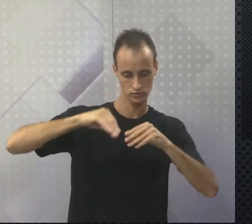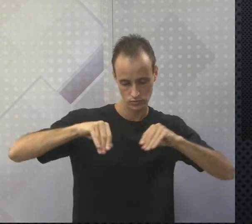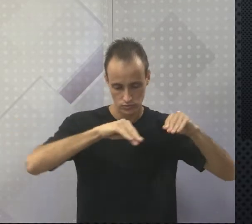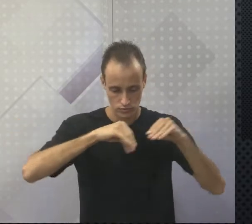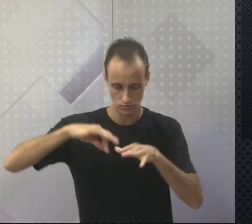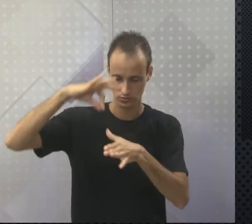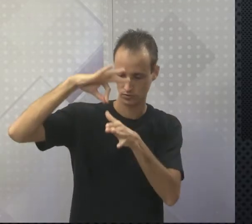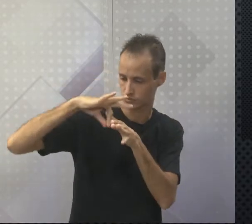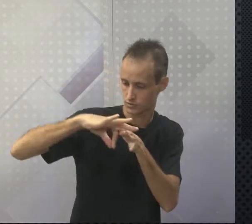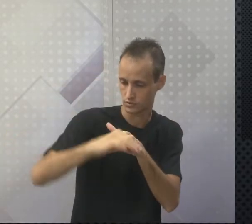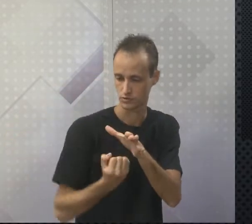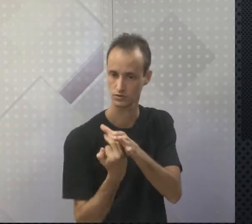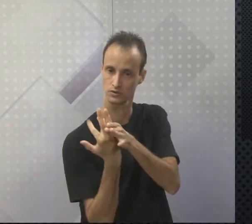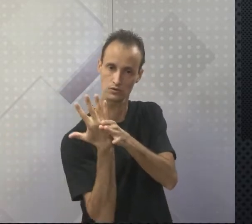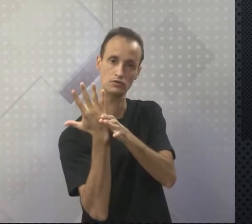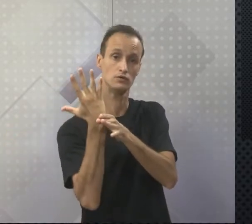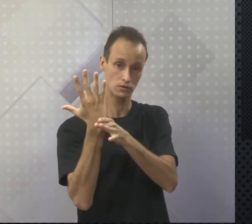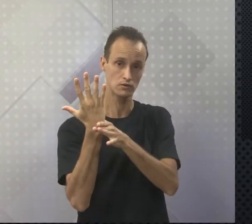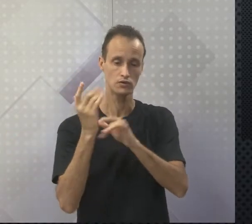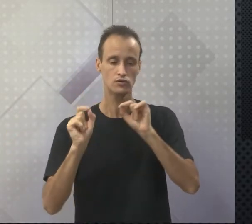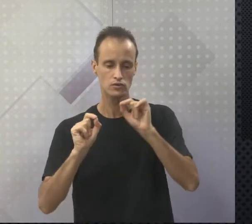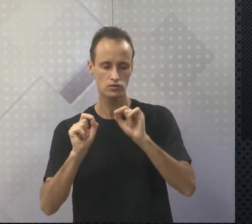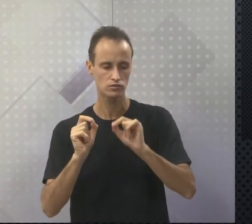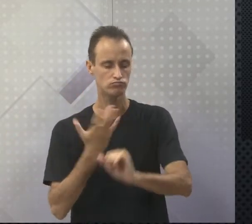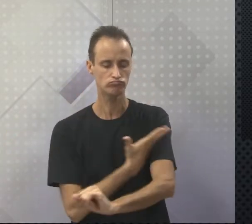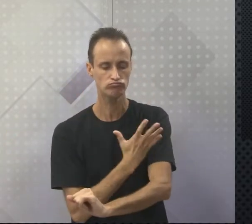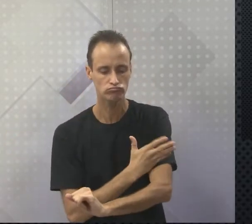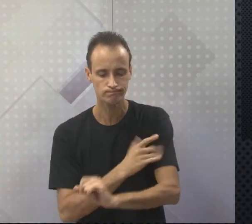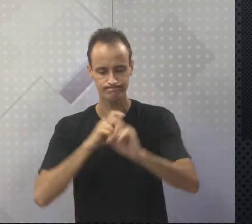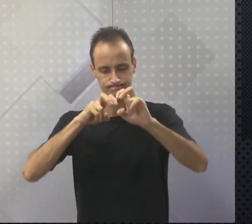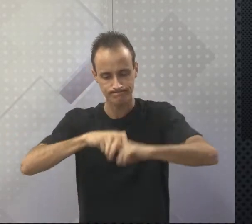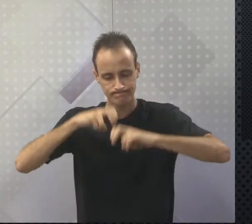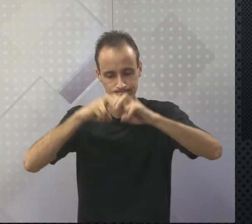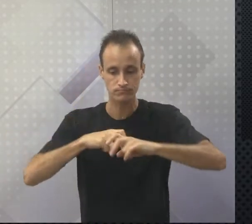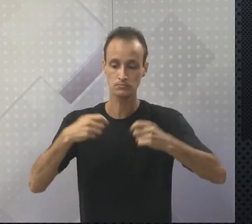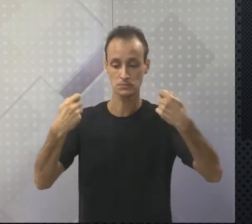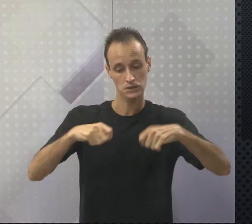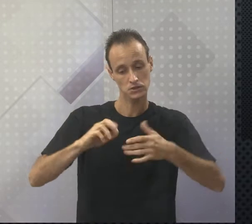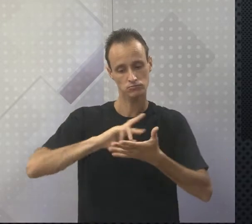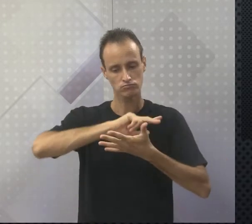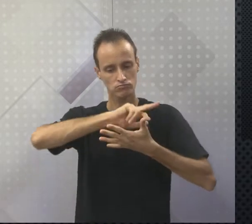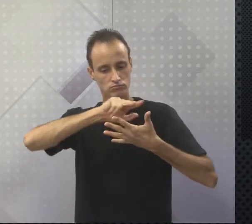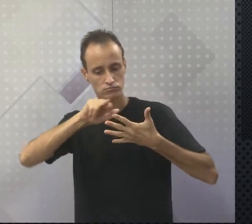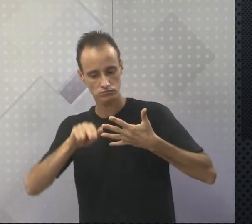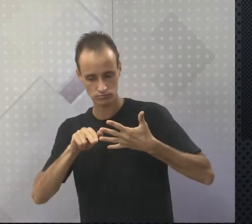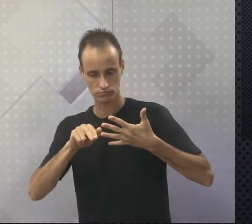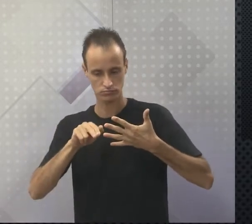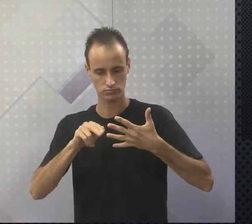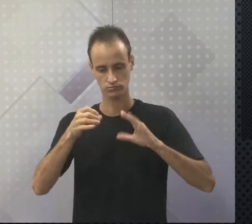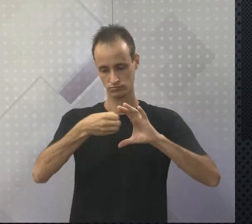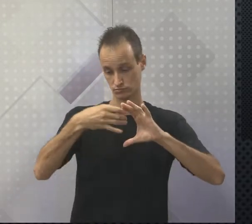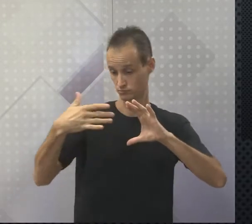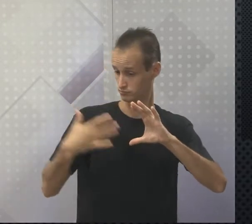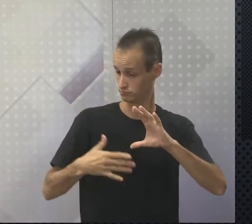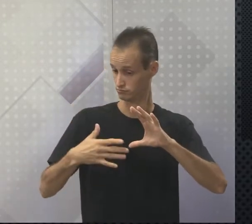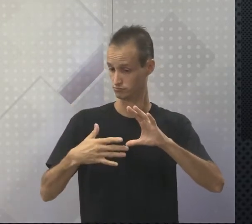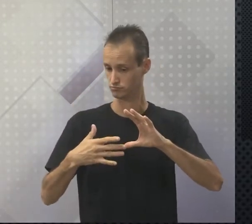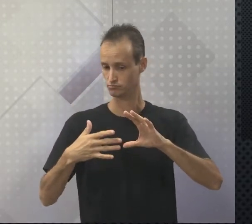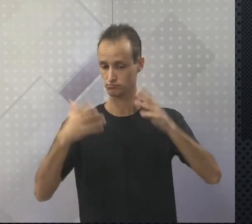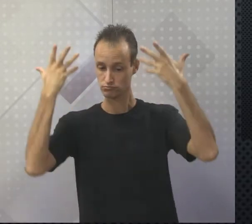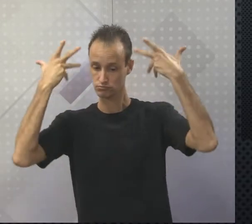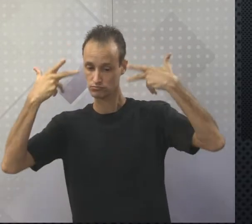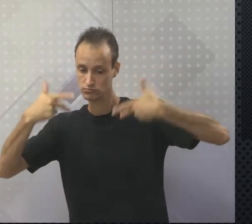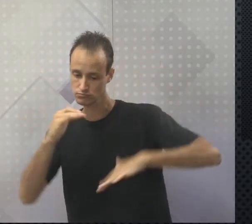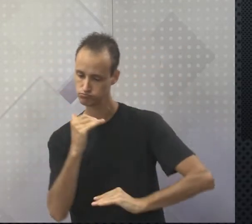cultivo de plantas. As atividades agrícolas dependem de uma série de fatores de ordem natural para seu pleno